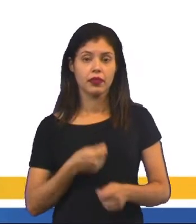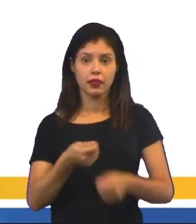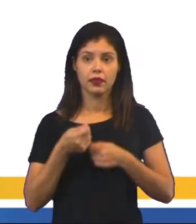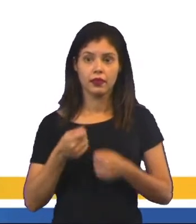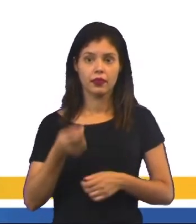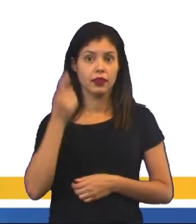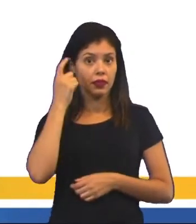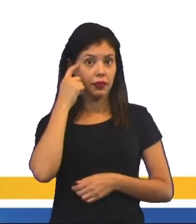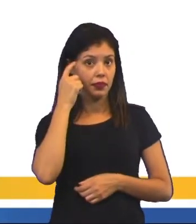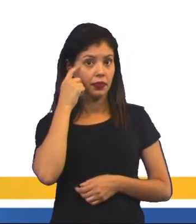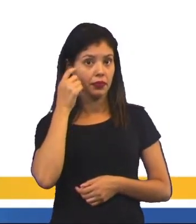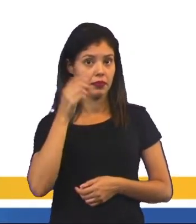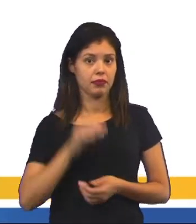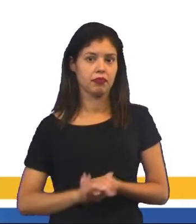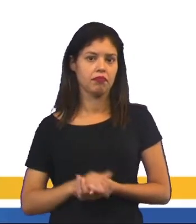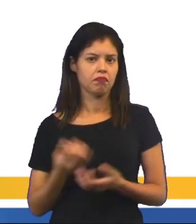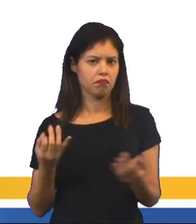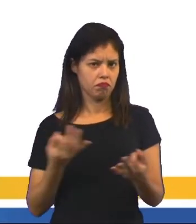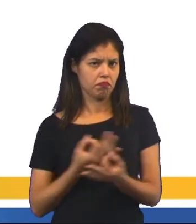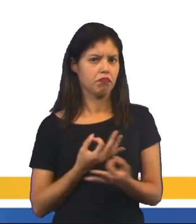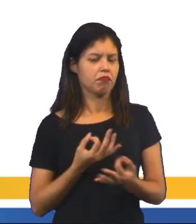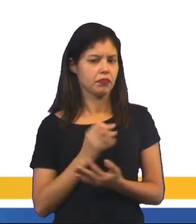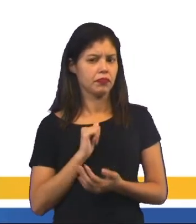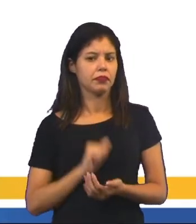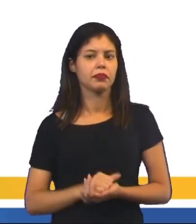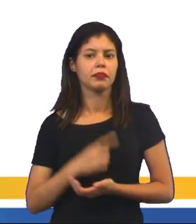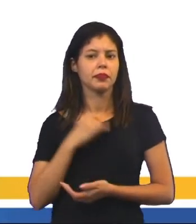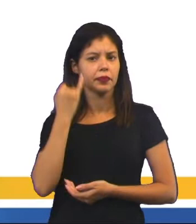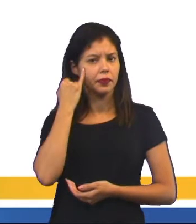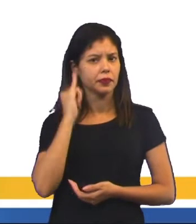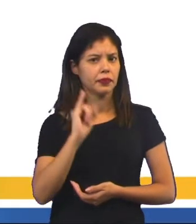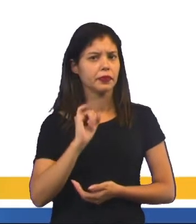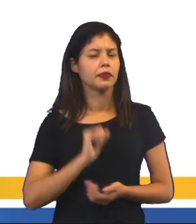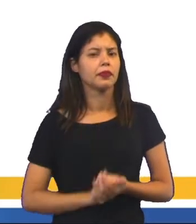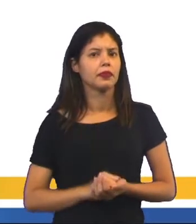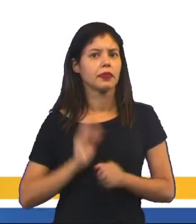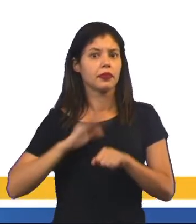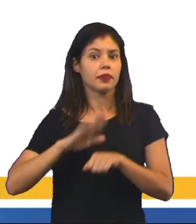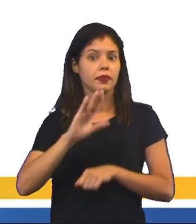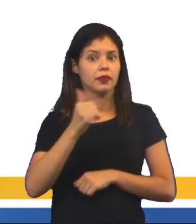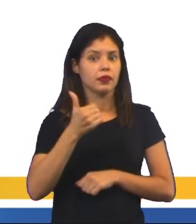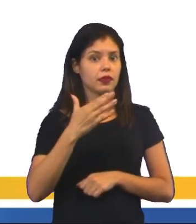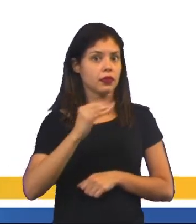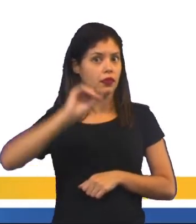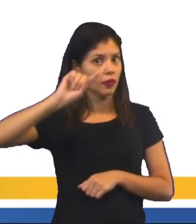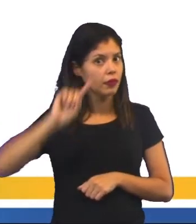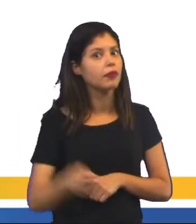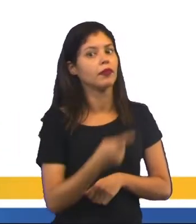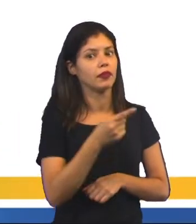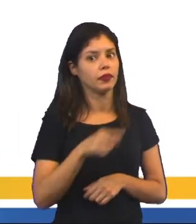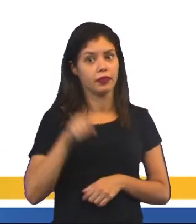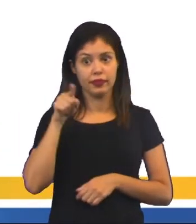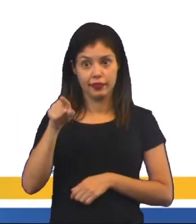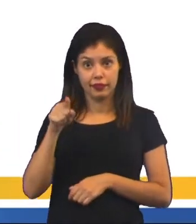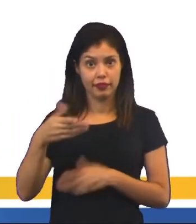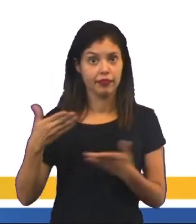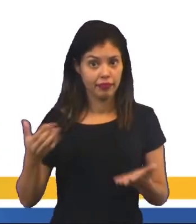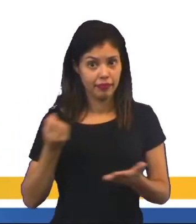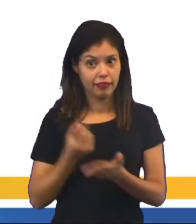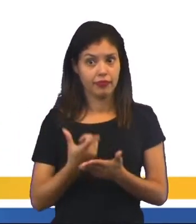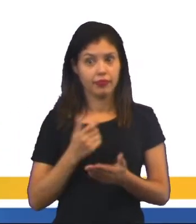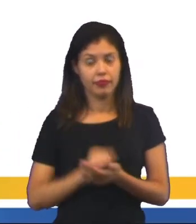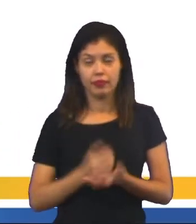inteligência artificial. Só para vocês terem uma ideia, isso aí é mais de 10 mil reais um aparelhinho desse, tá?